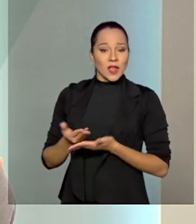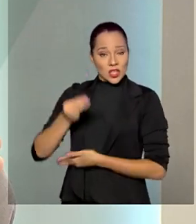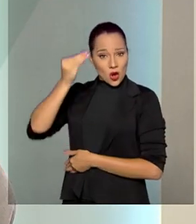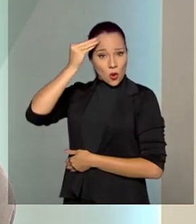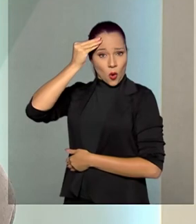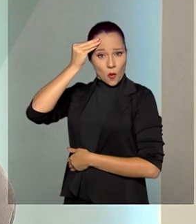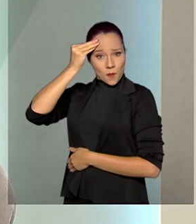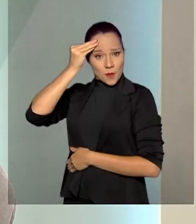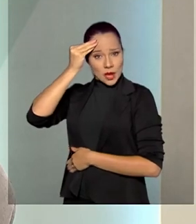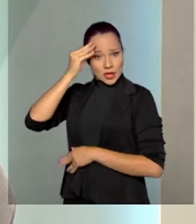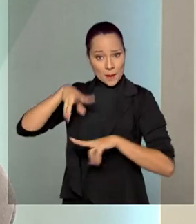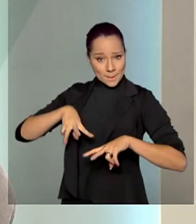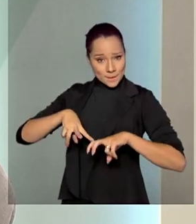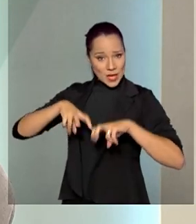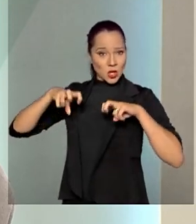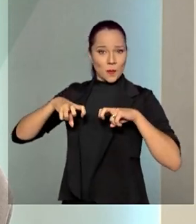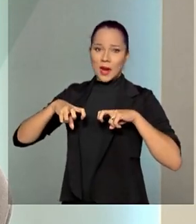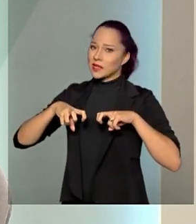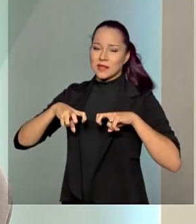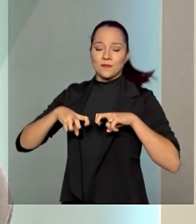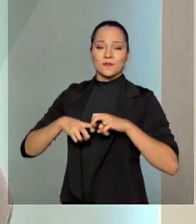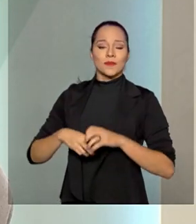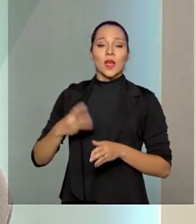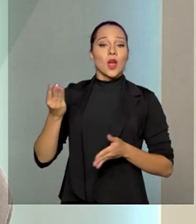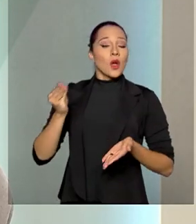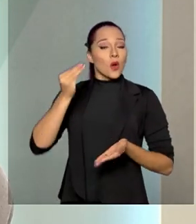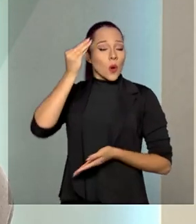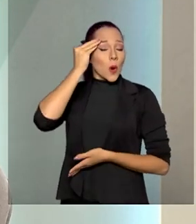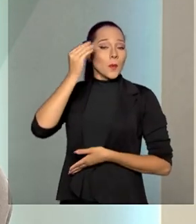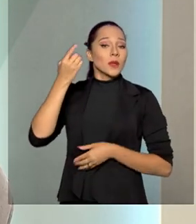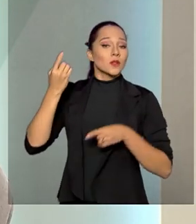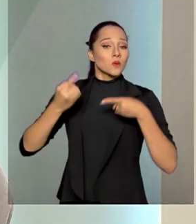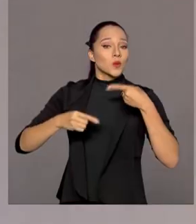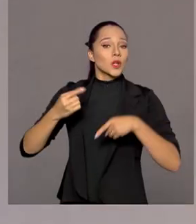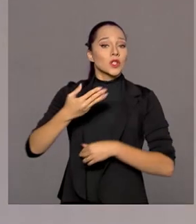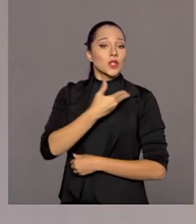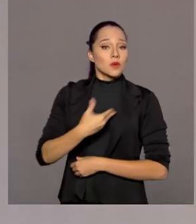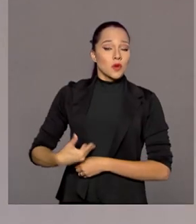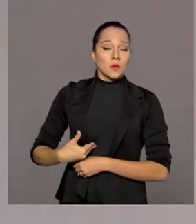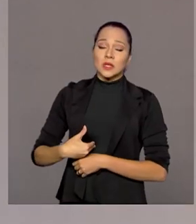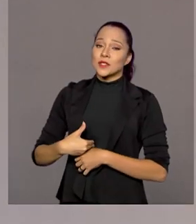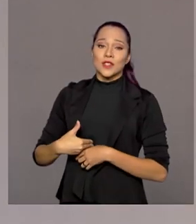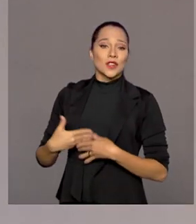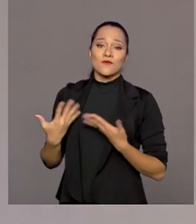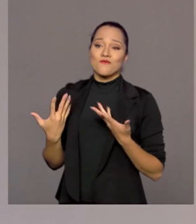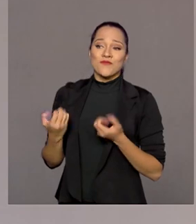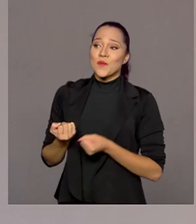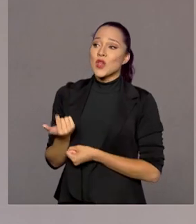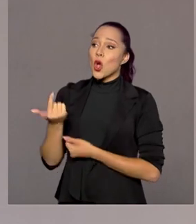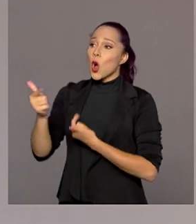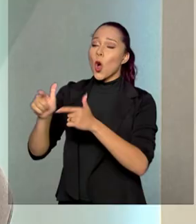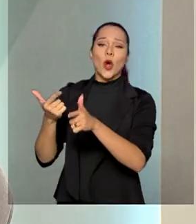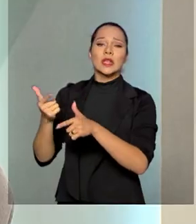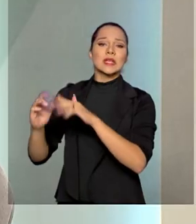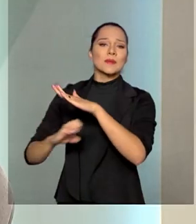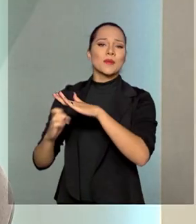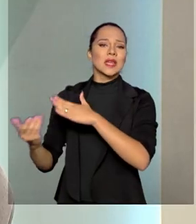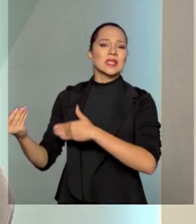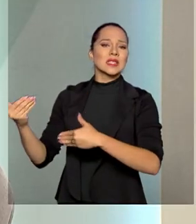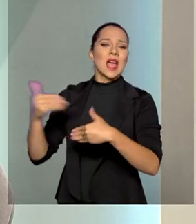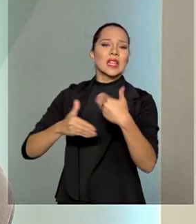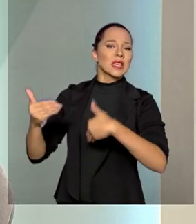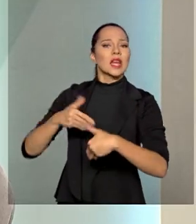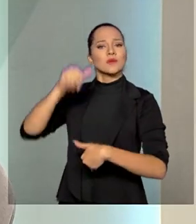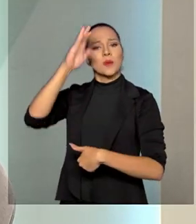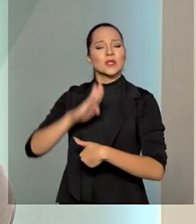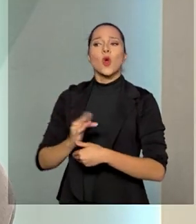é da Petrobras. A culpa é das políticas públicas que não permitiram que outros agentes entrassem, outras